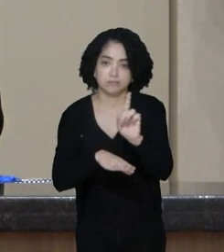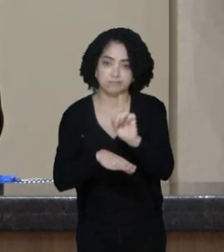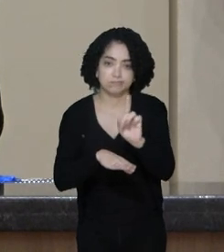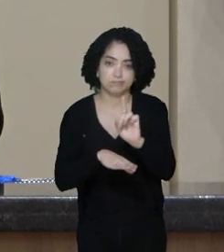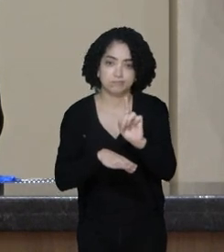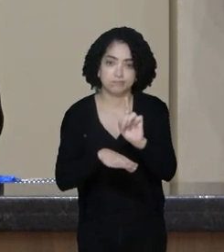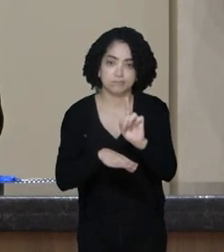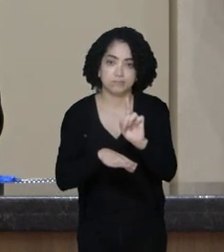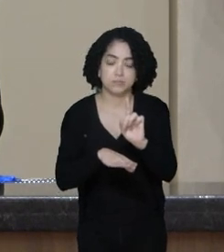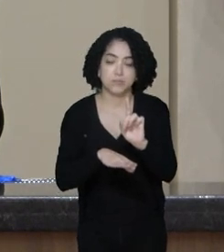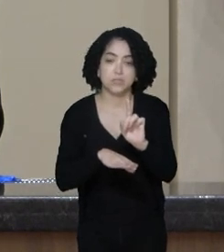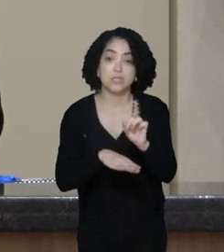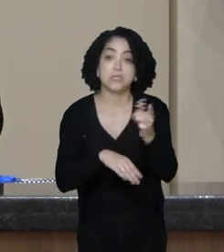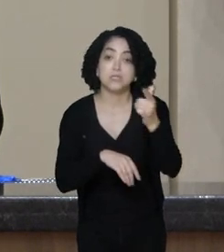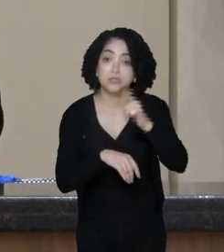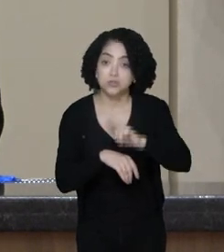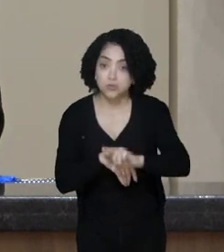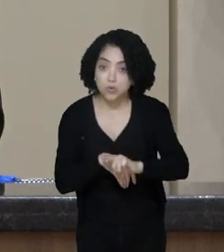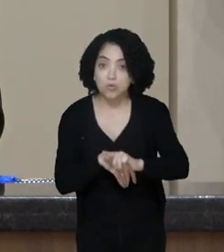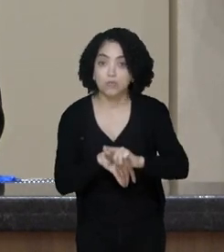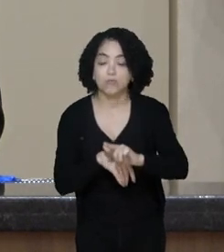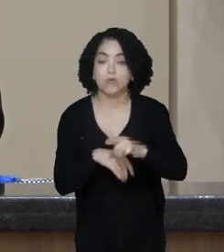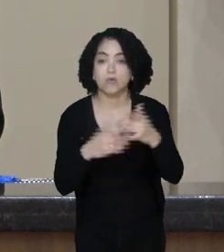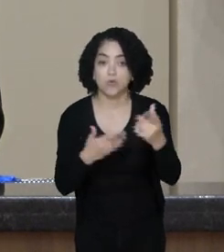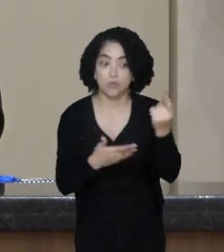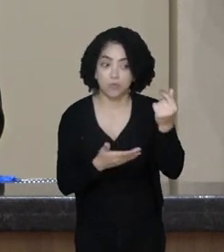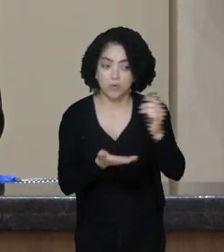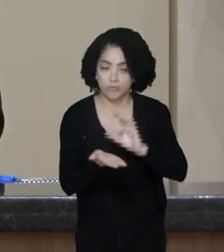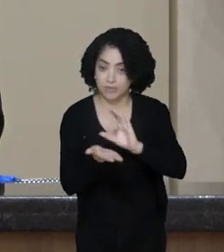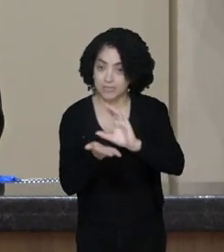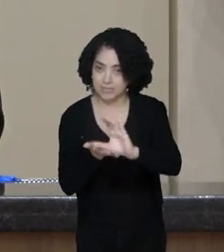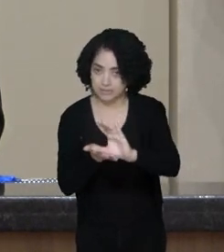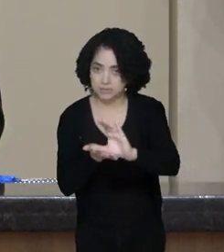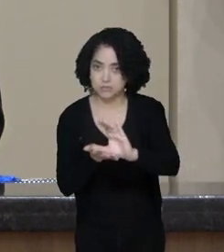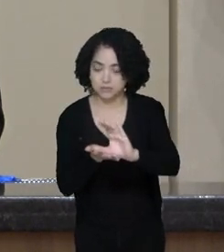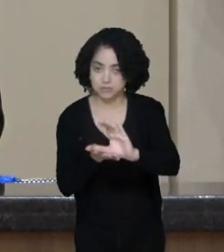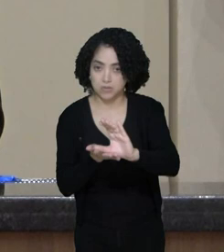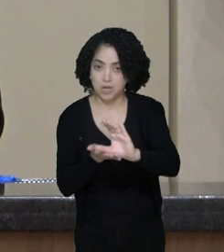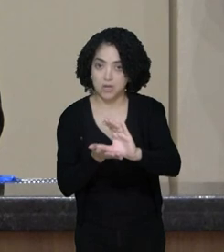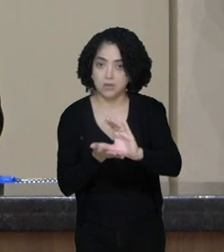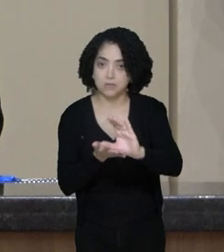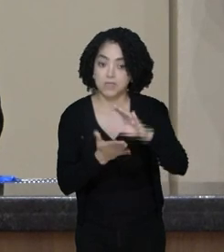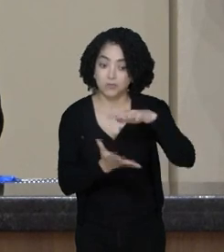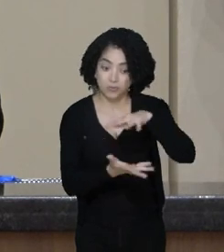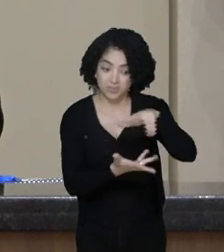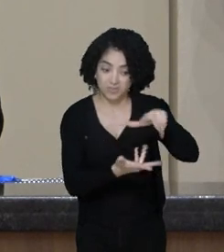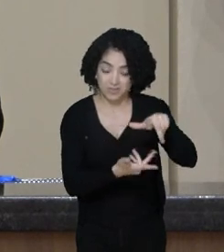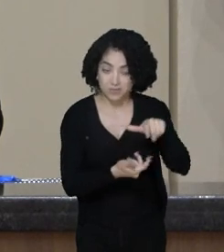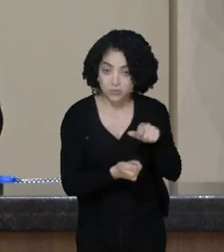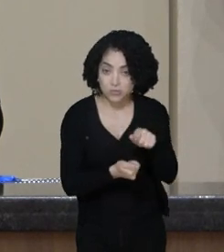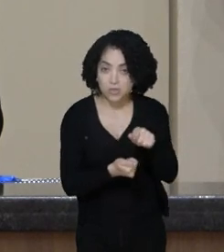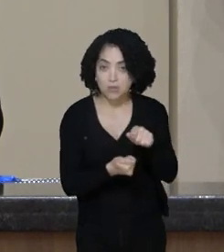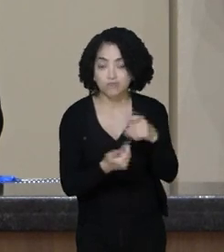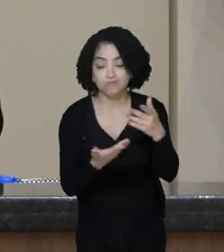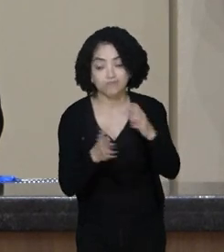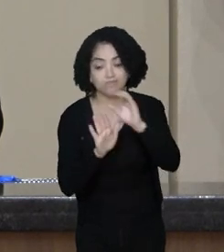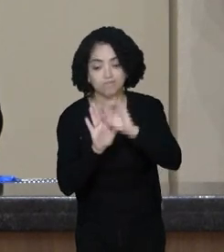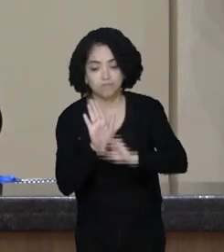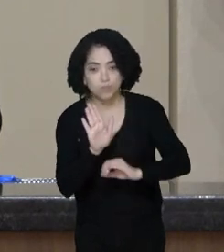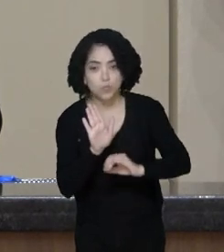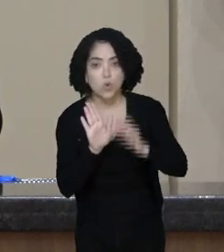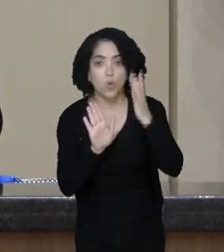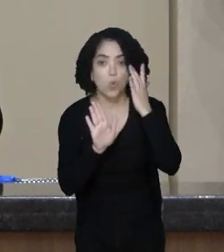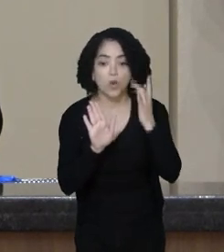E mais ainda, como se trata de um financiamento internacional, acho que um ofício da